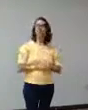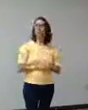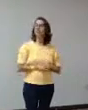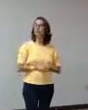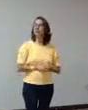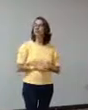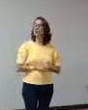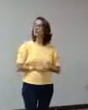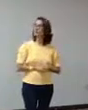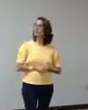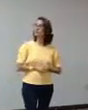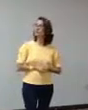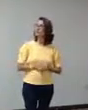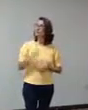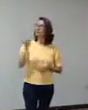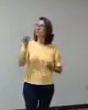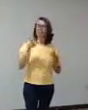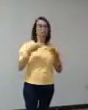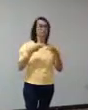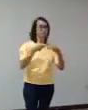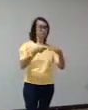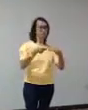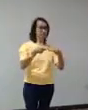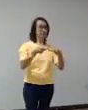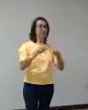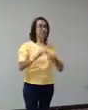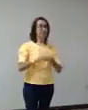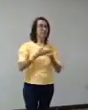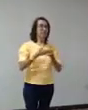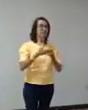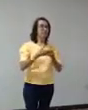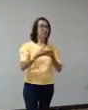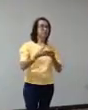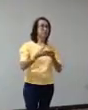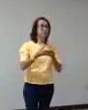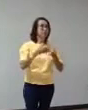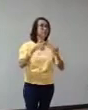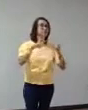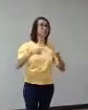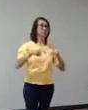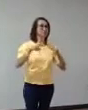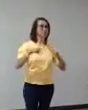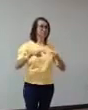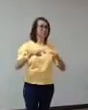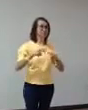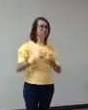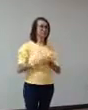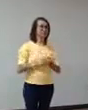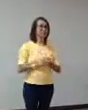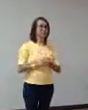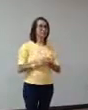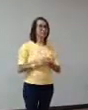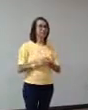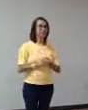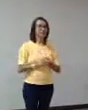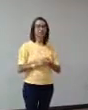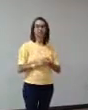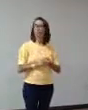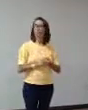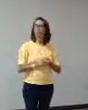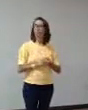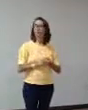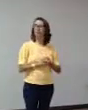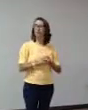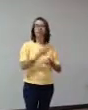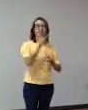Então, esse projeto começou em um local onde esse músico erudito estava